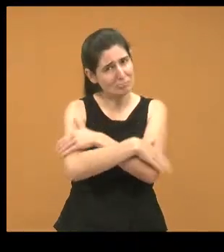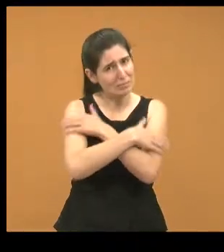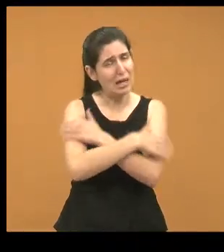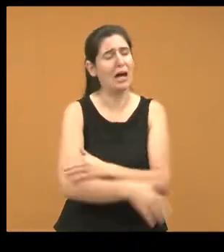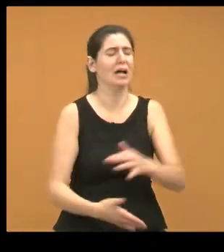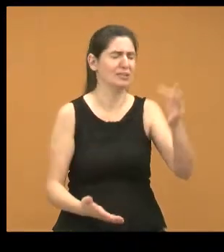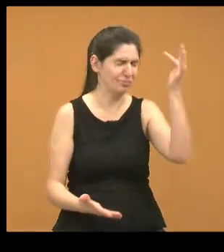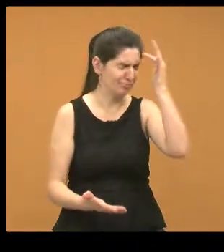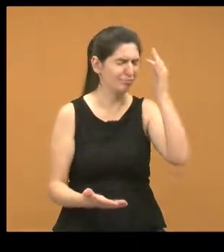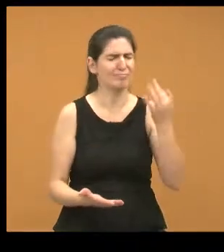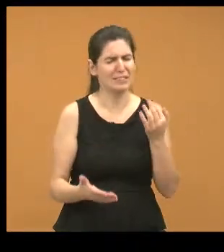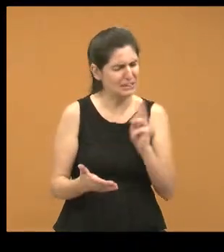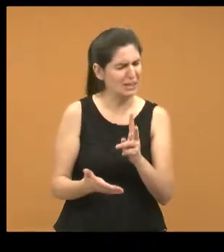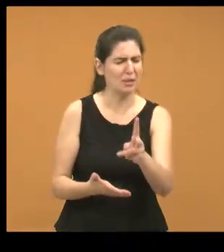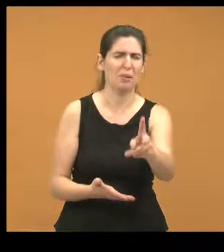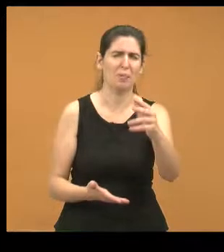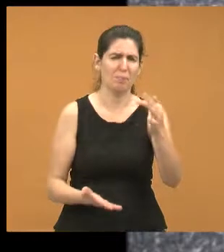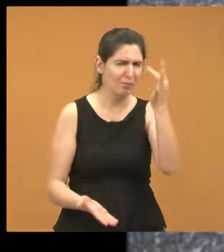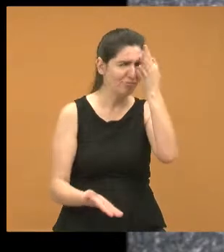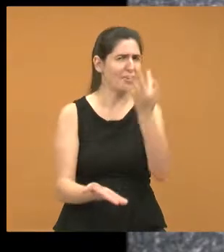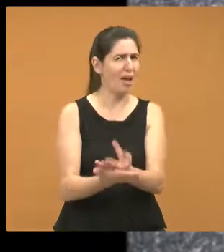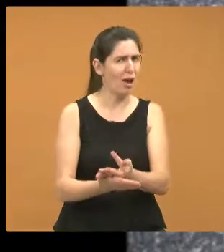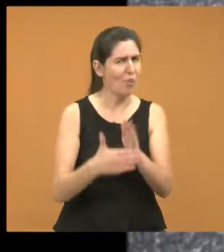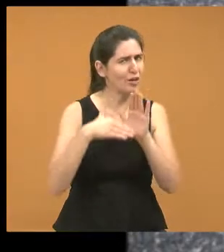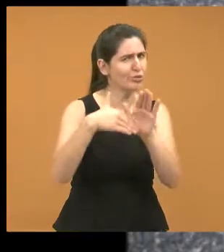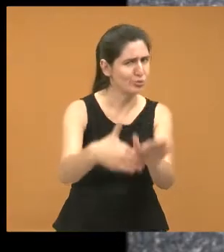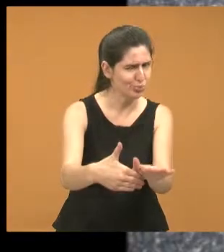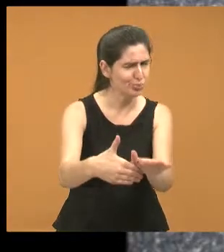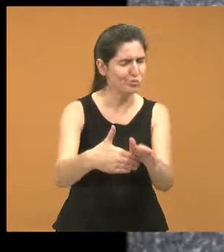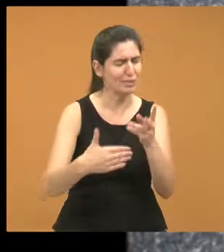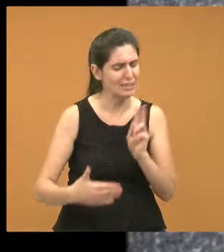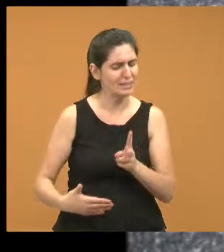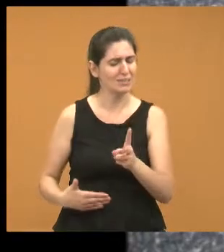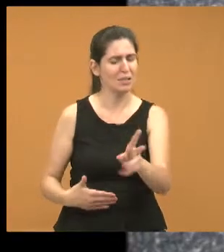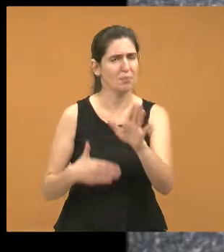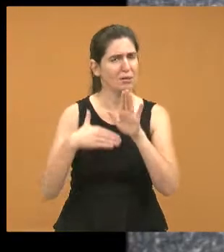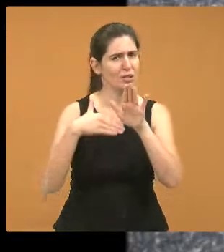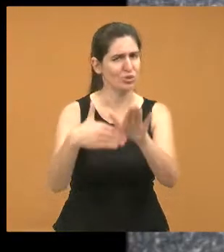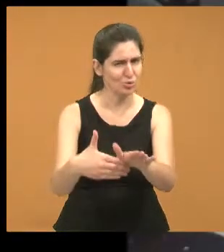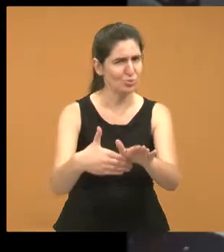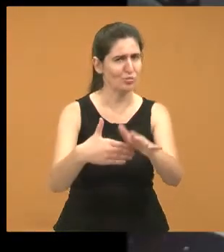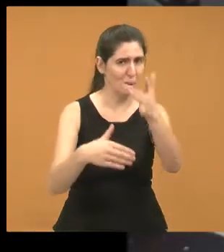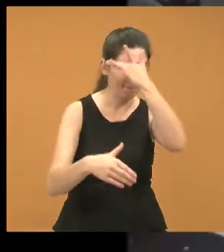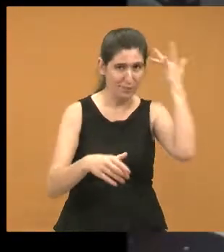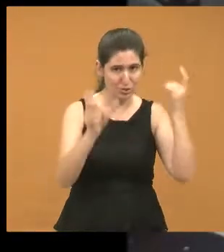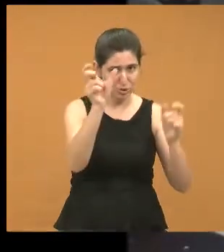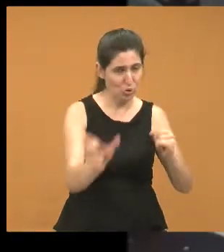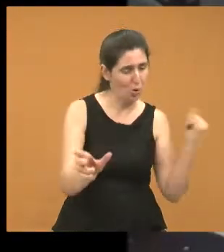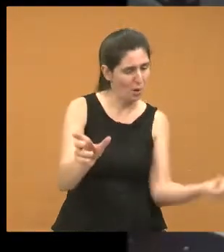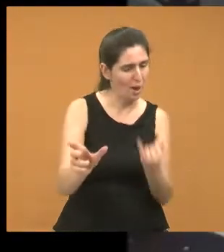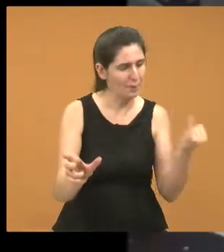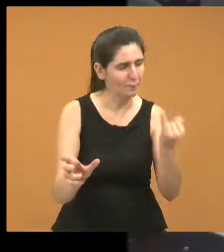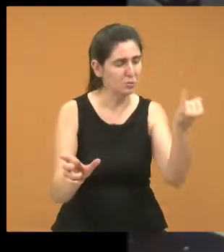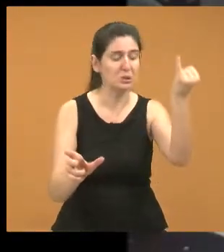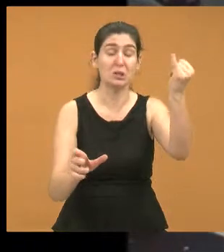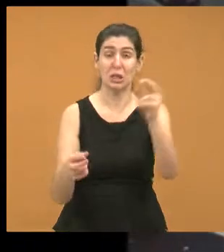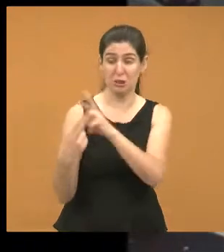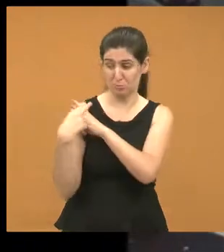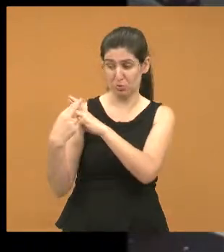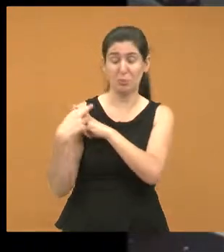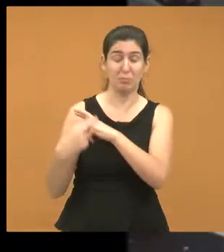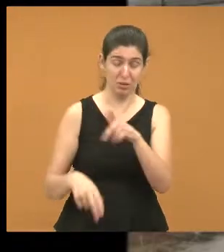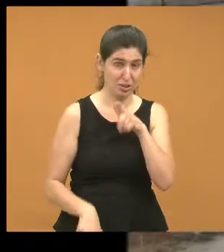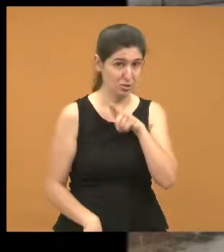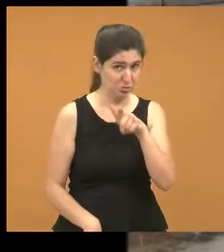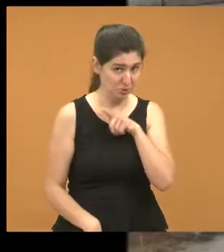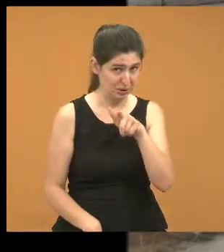gente, uma pessoa que eu sempre digo, chamo até de pé de boi, de tão importante que ela é, e trabalhadora, uma pessoa muito responsável por aquilo